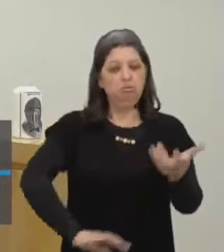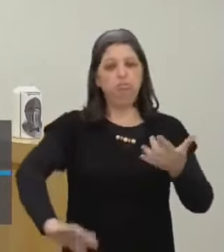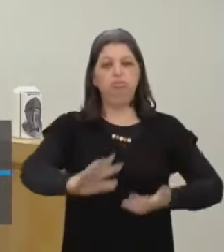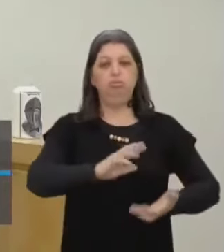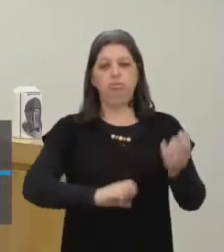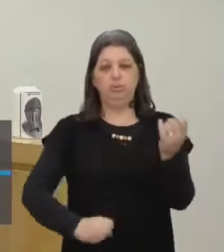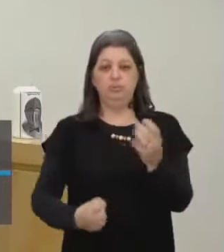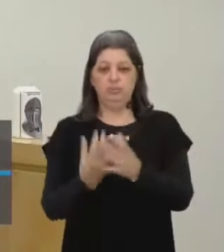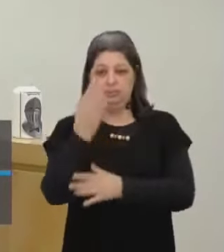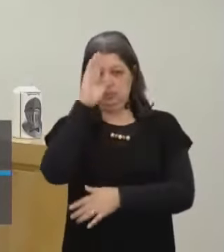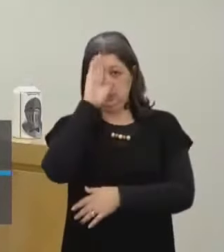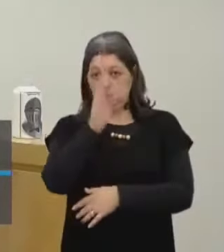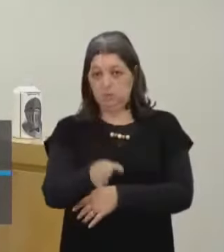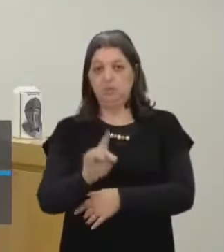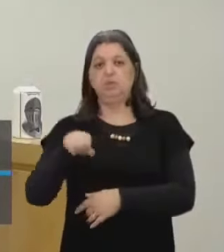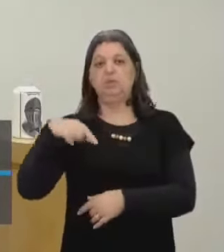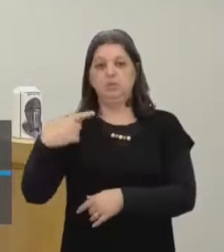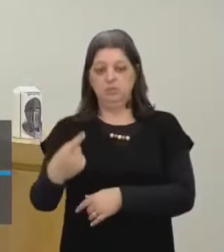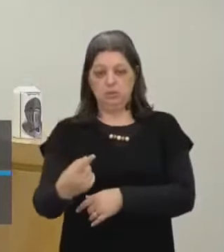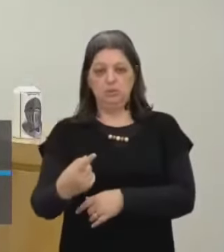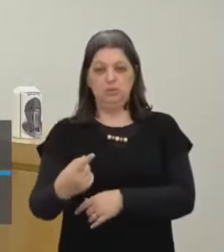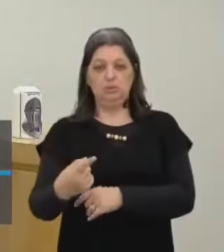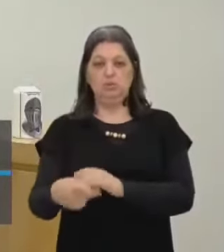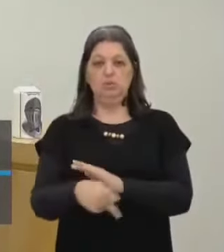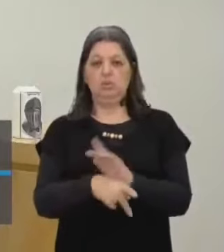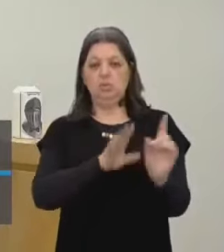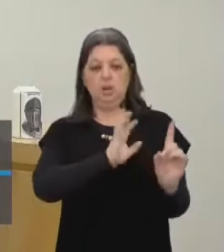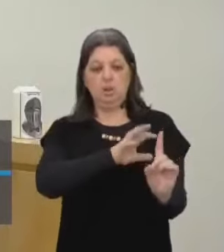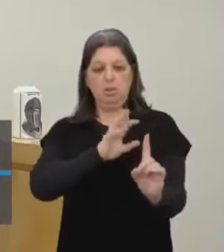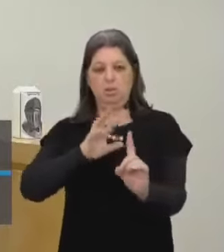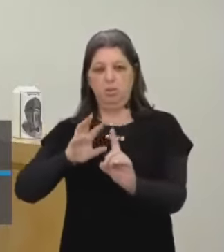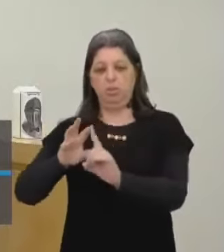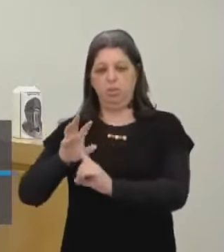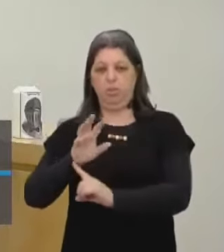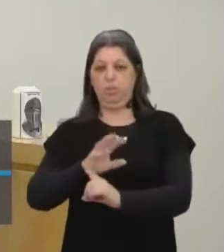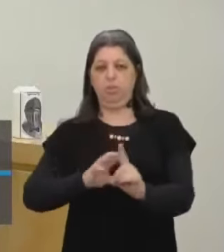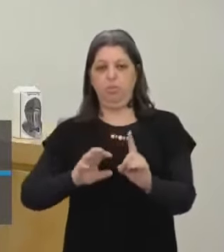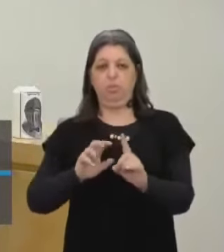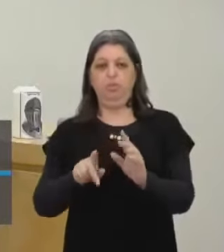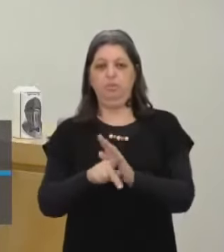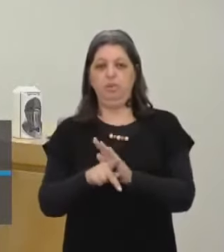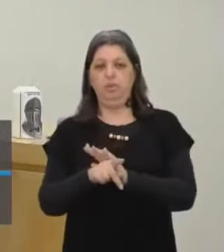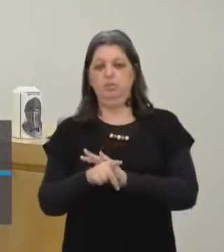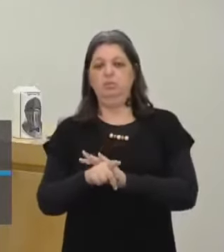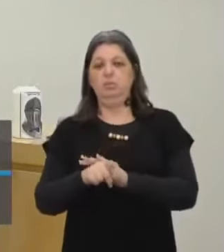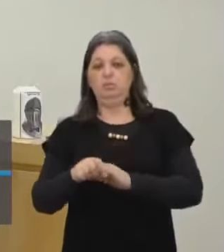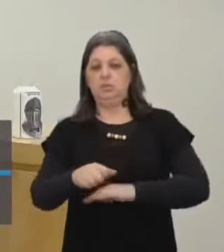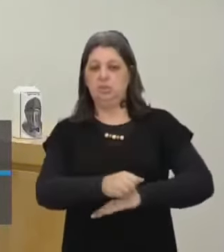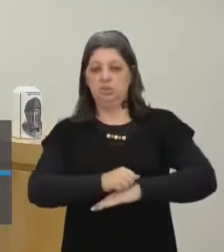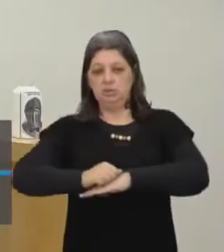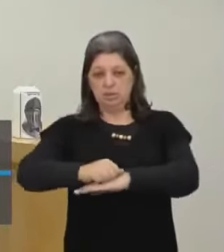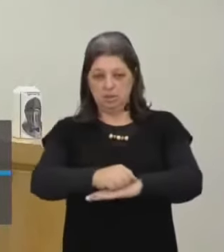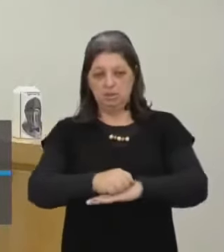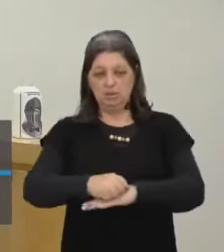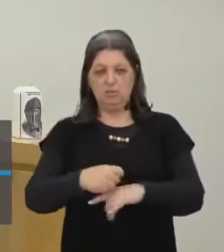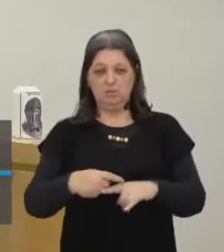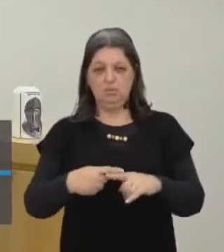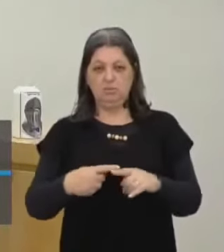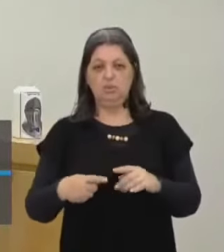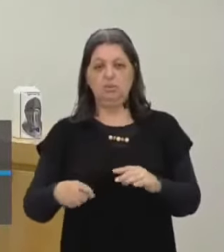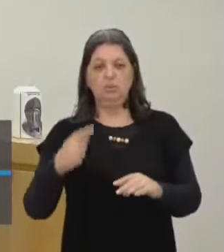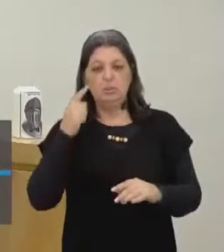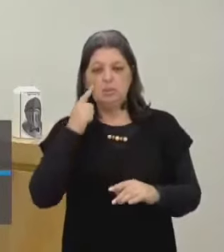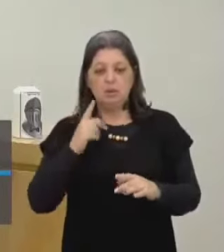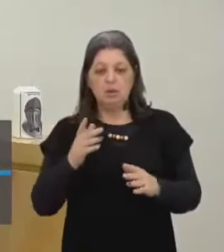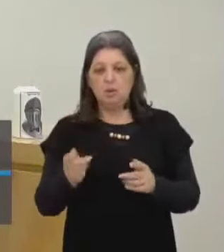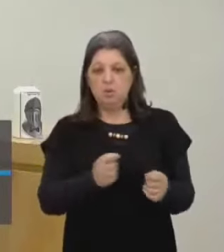Principalmente depois da inspiração socialista E aí o que acontece? A burguesia que se torna cada vez mais hegemônica no